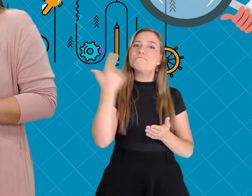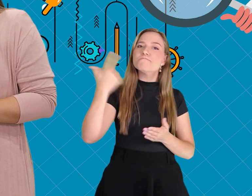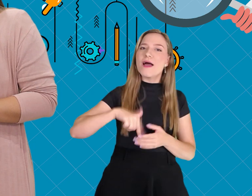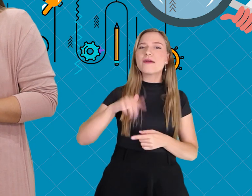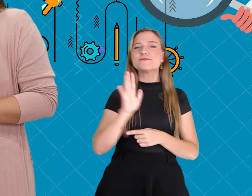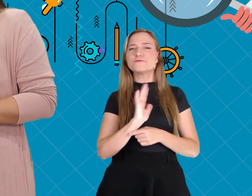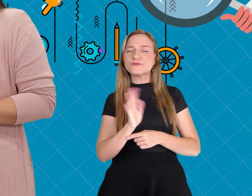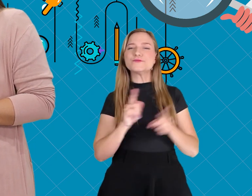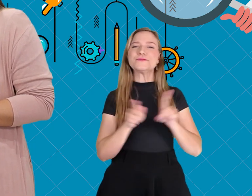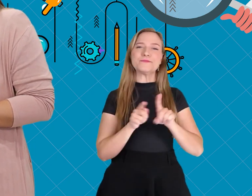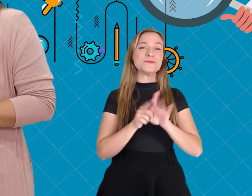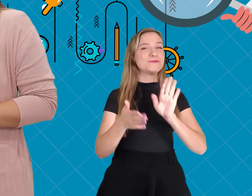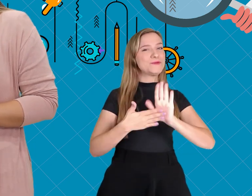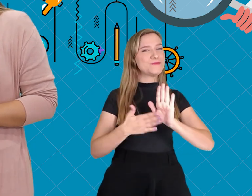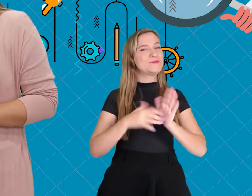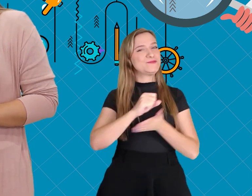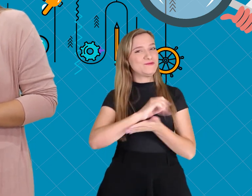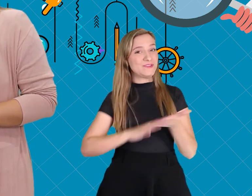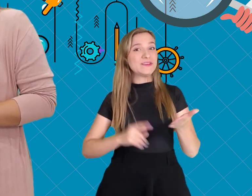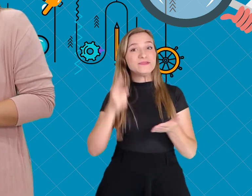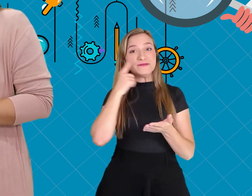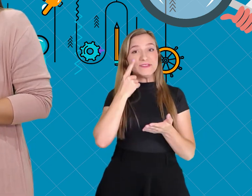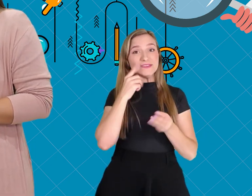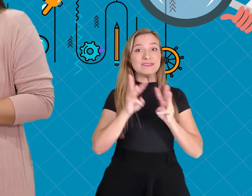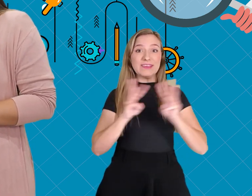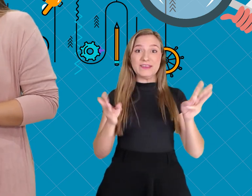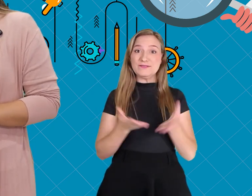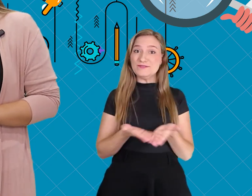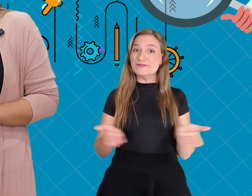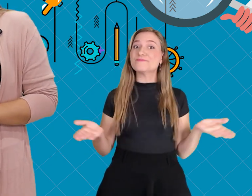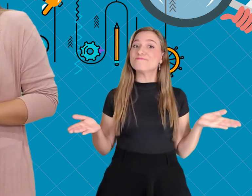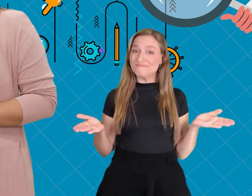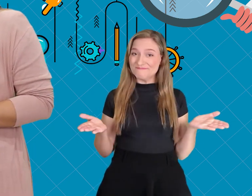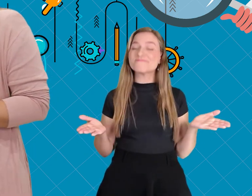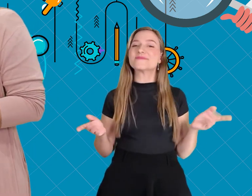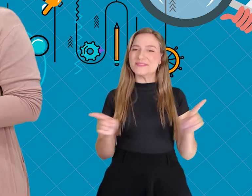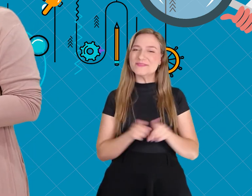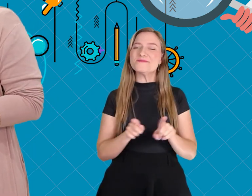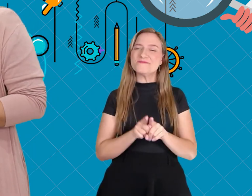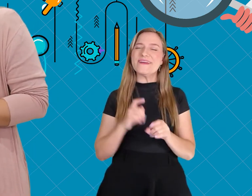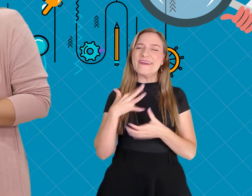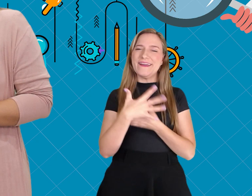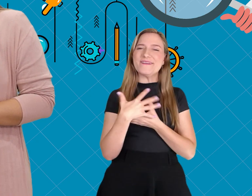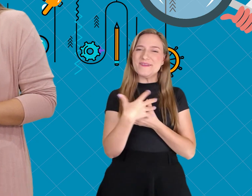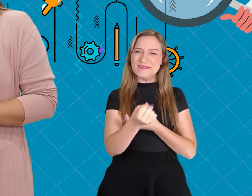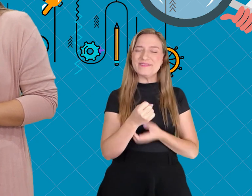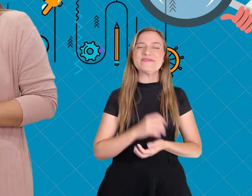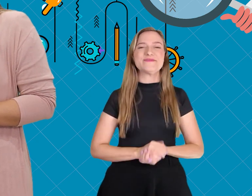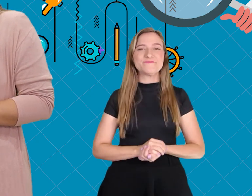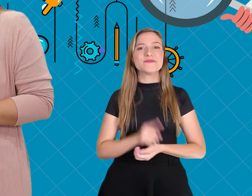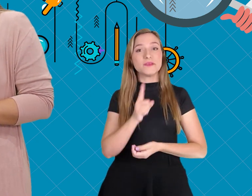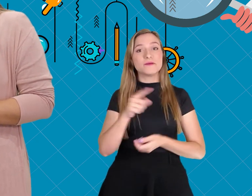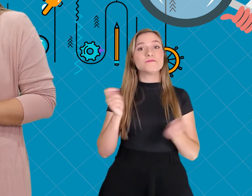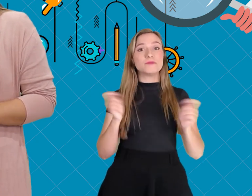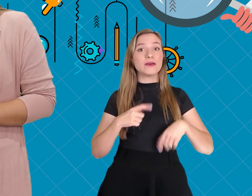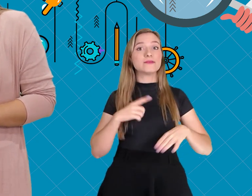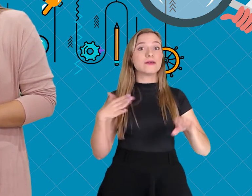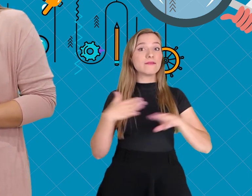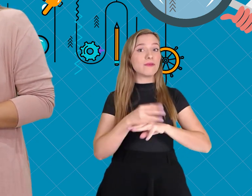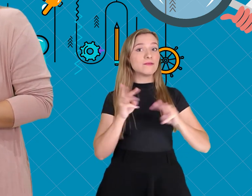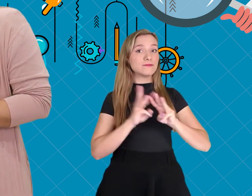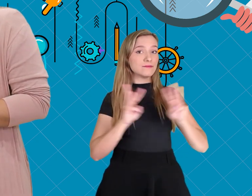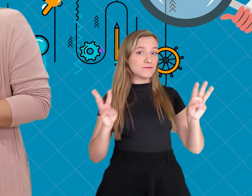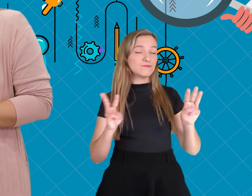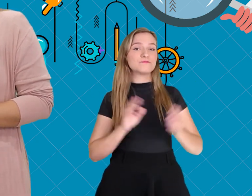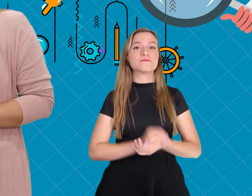vídeos e propostas de atividade. O site está aparecendo aqui na sua telinha, junto com o QR Code. Então, basta acessar o www